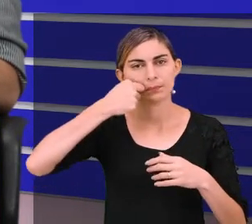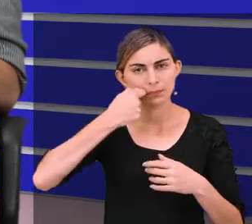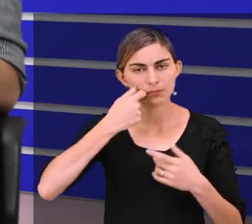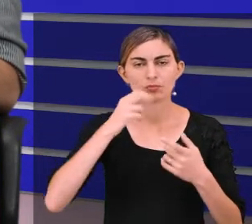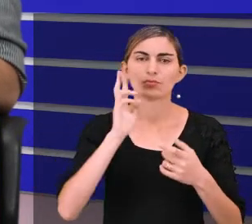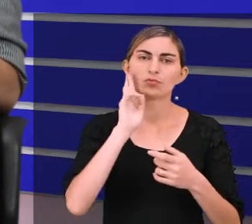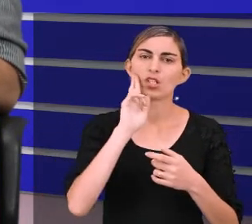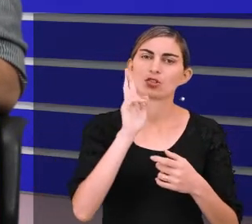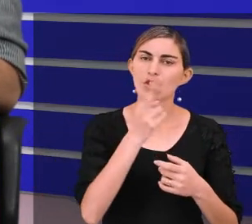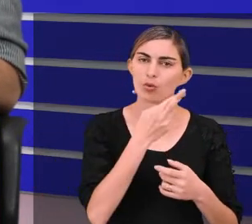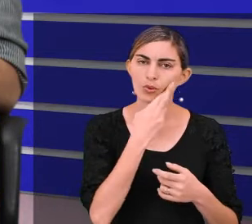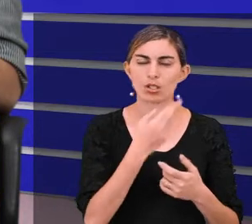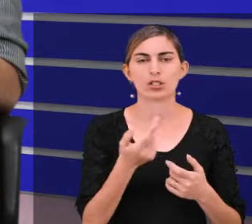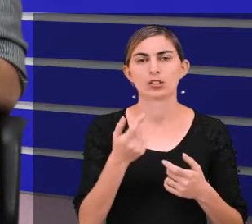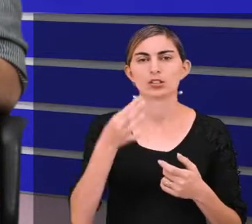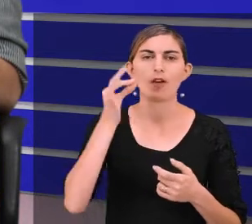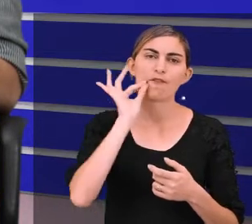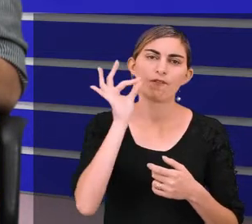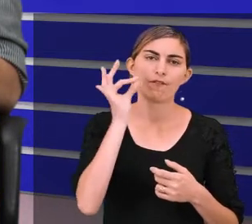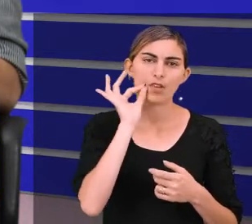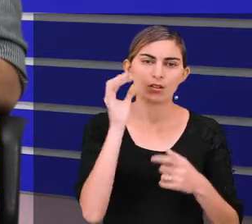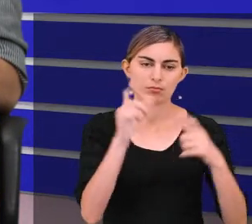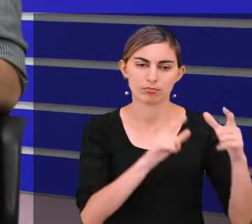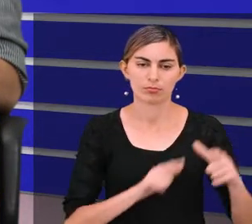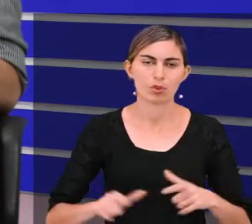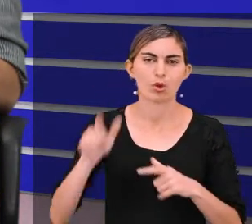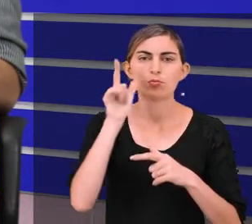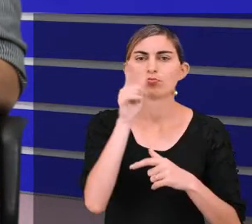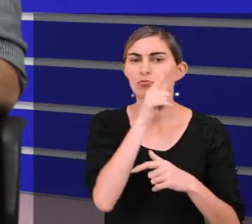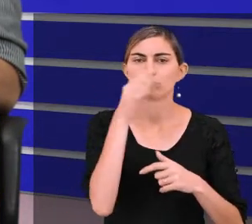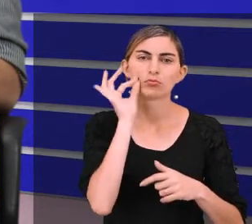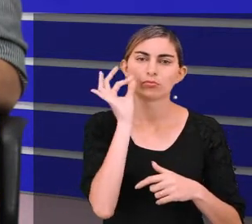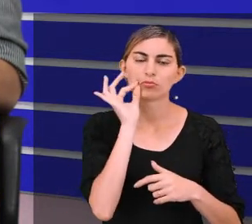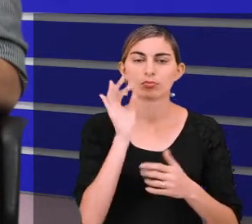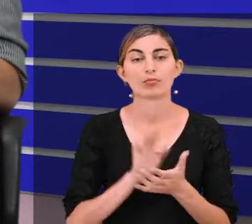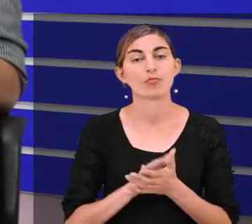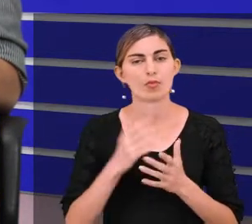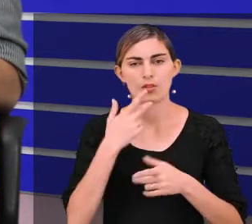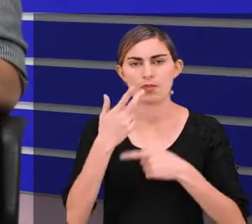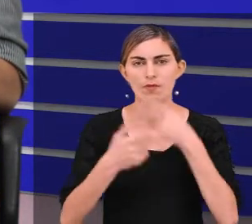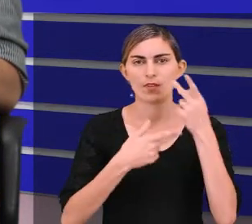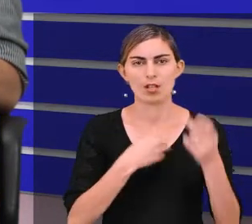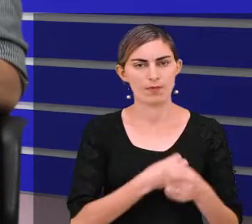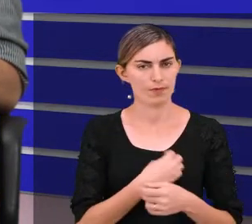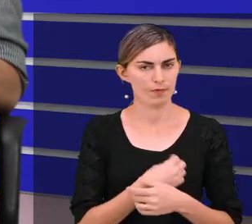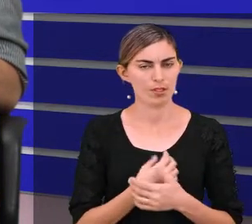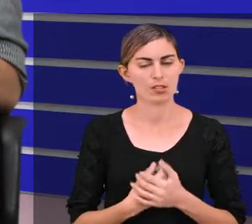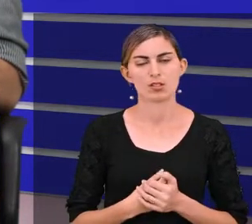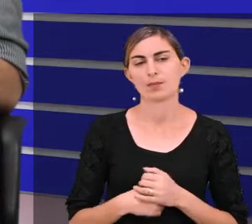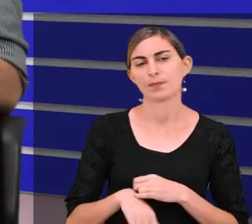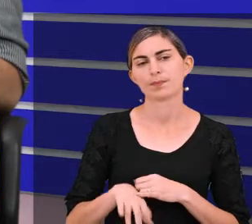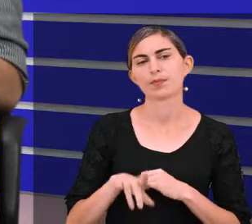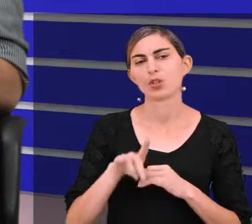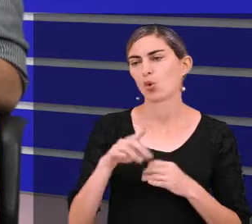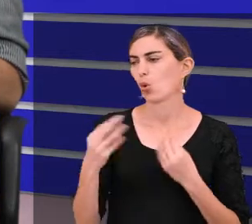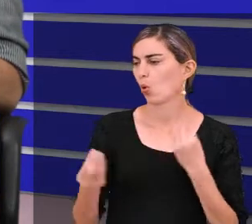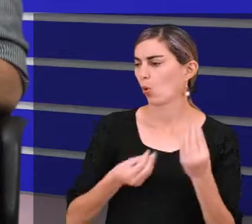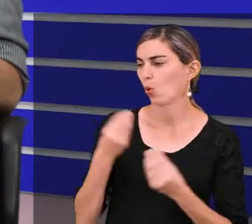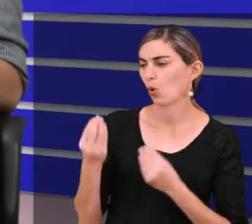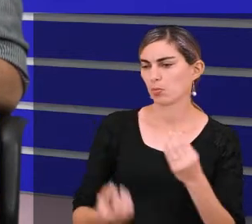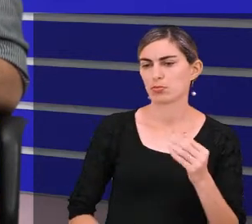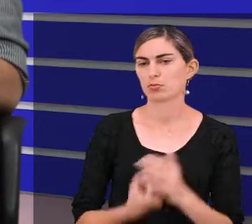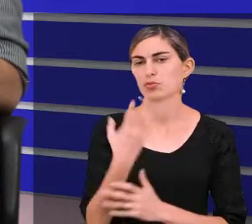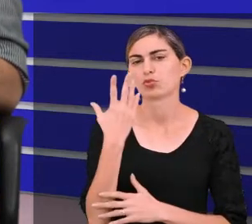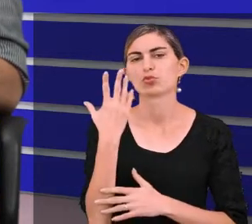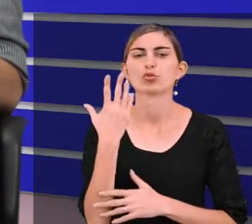restaurantes e cafeteria. Venho aqui falar um pouco para vocês e explicar um pouco da minha vivência. Tiago, como